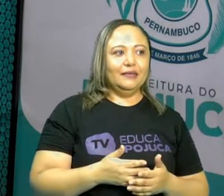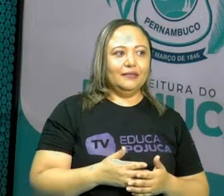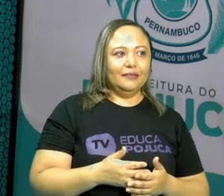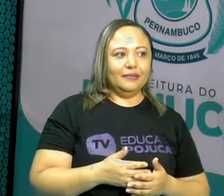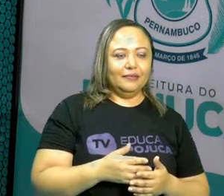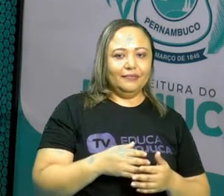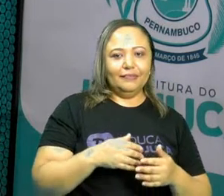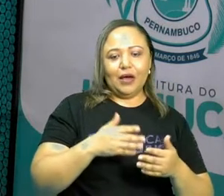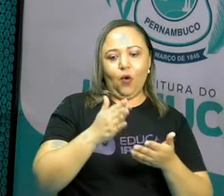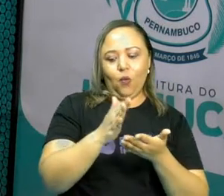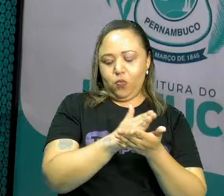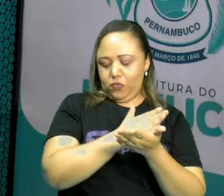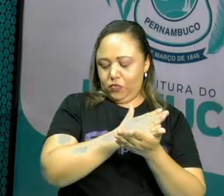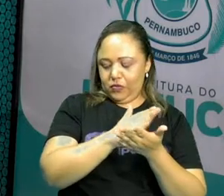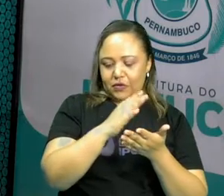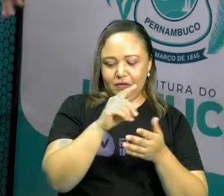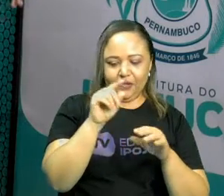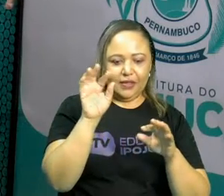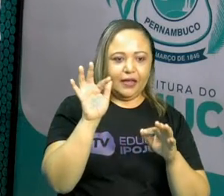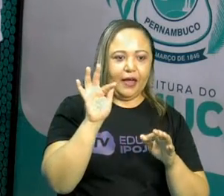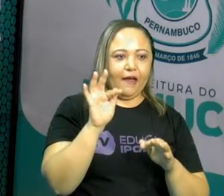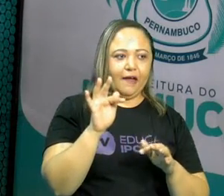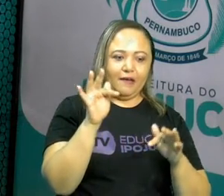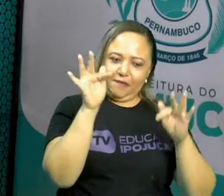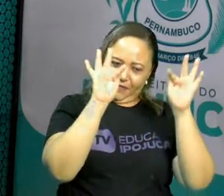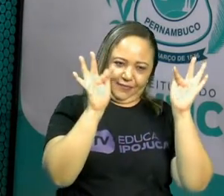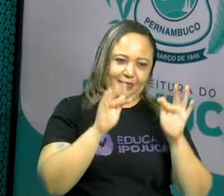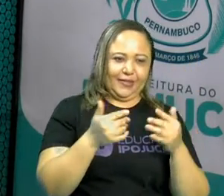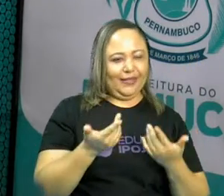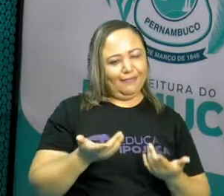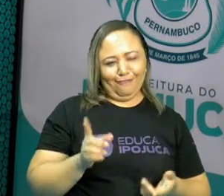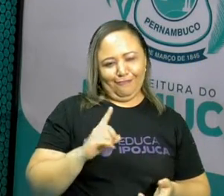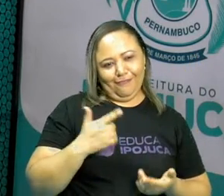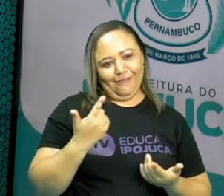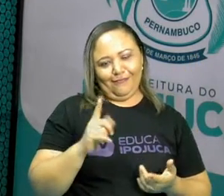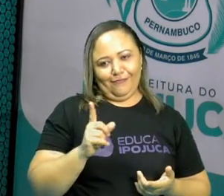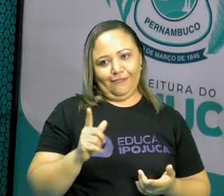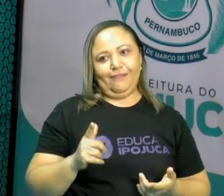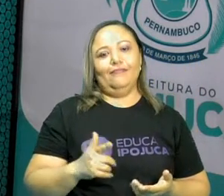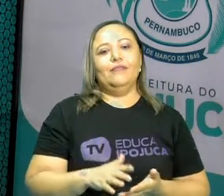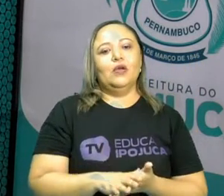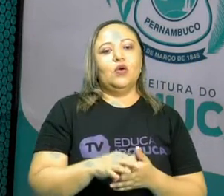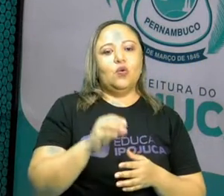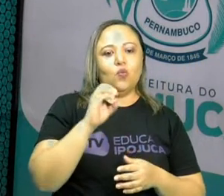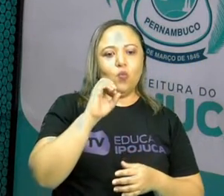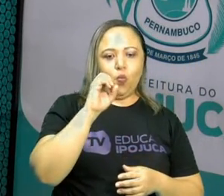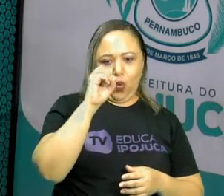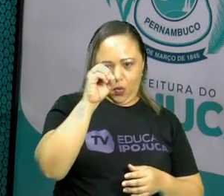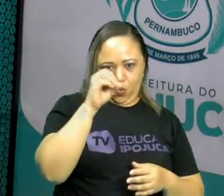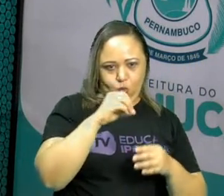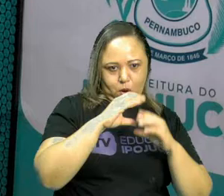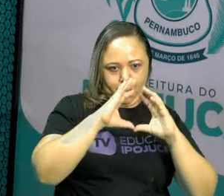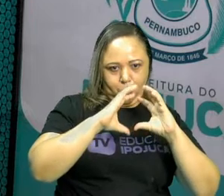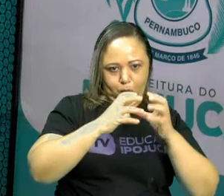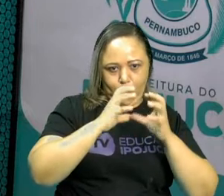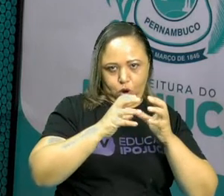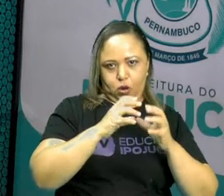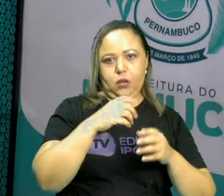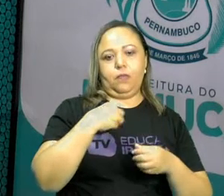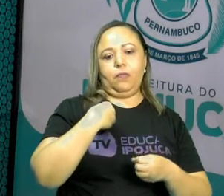ficar muito feliz, não. Mas, vamos lá. Vamos conseguir. Uma bolinha para 50 crianças.